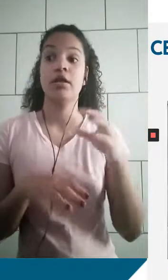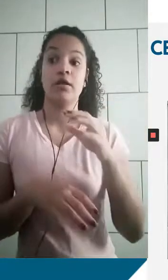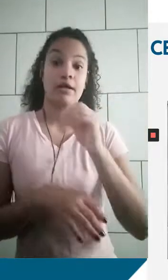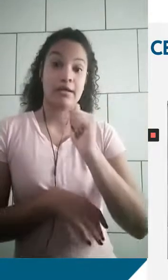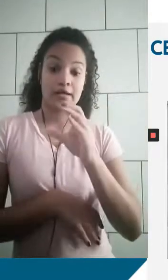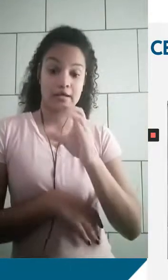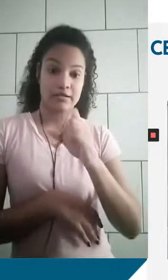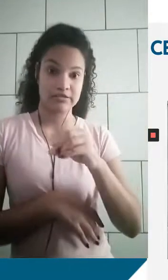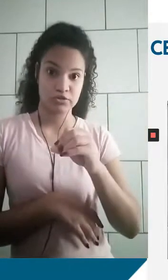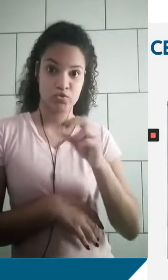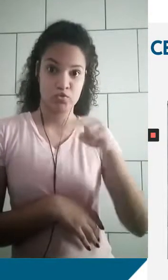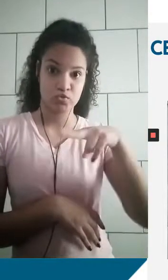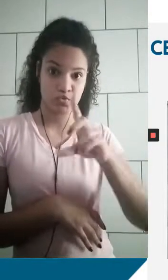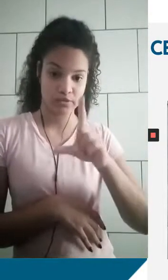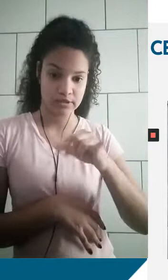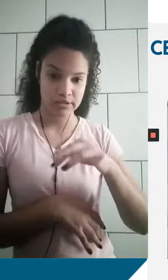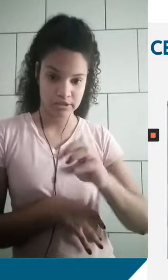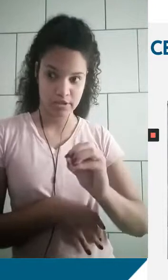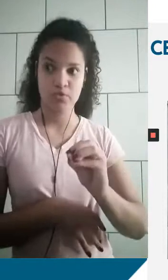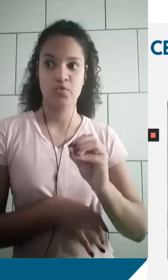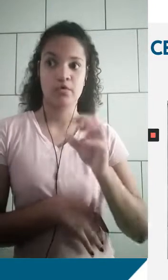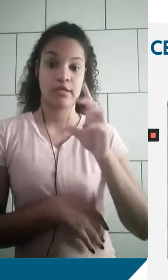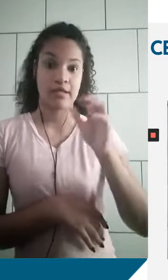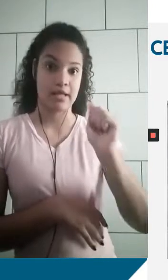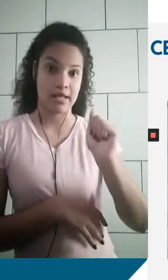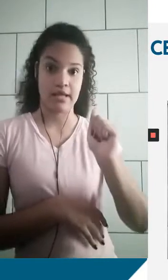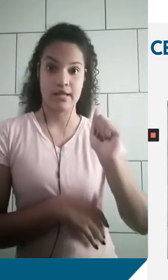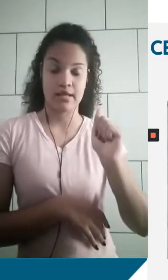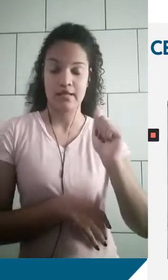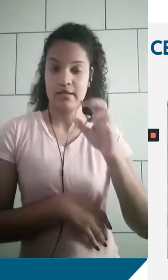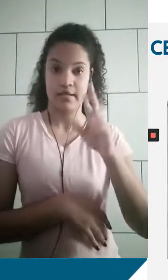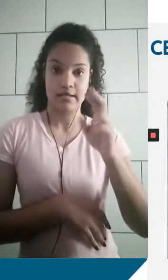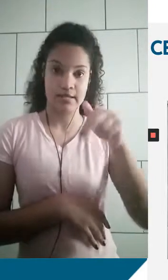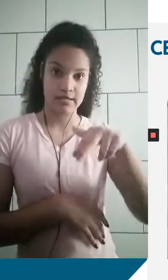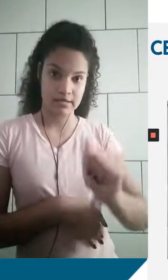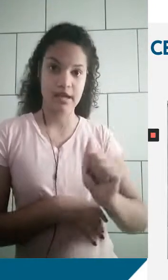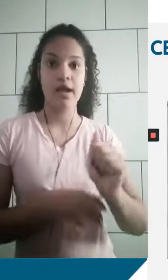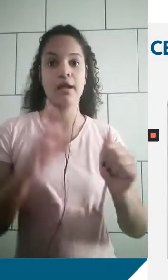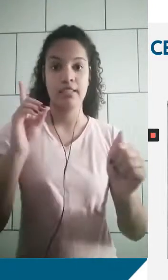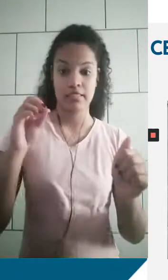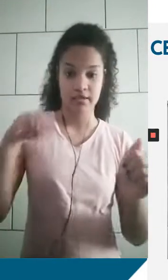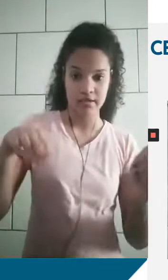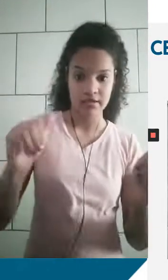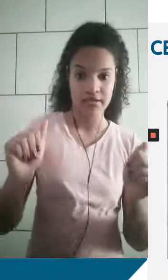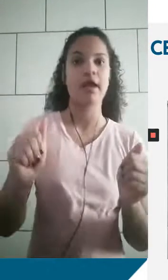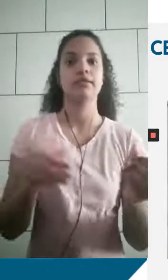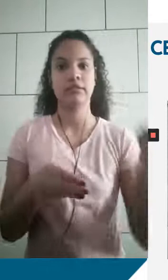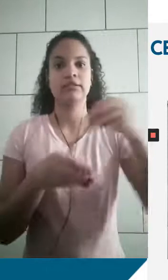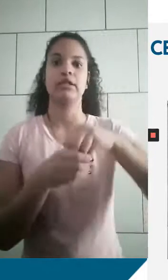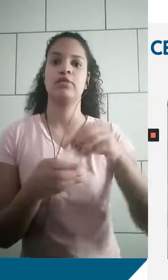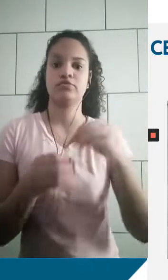nucleico RNA e o ácido nucleico DNA fazem parte das biomoléculas que